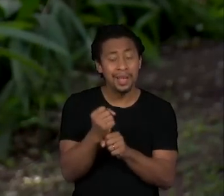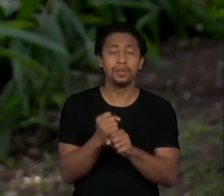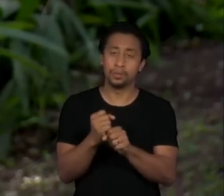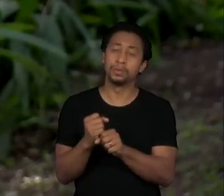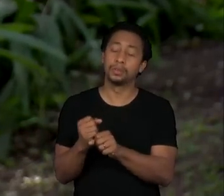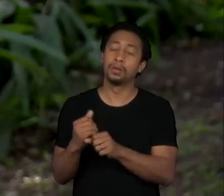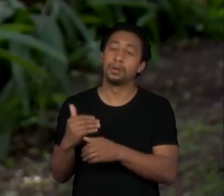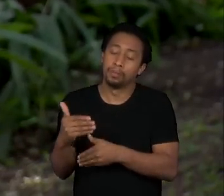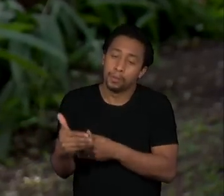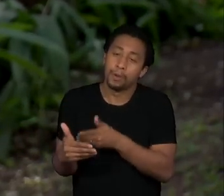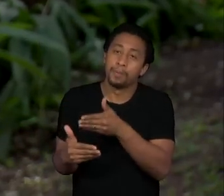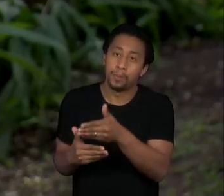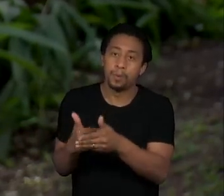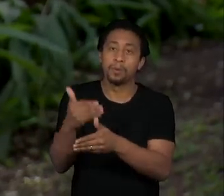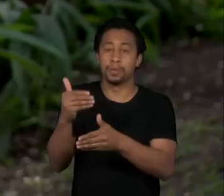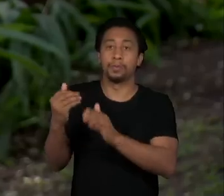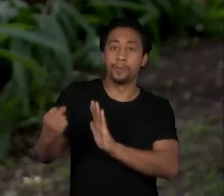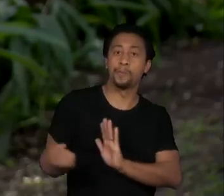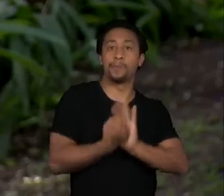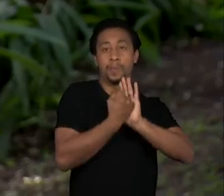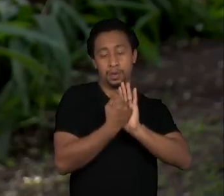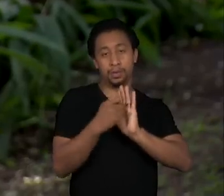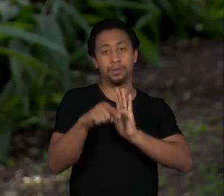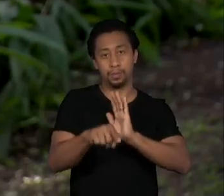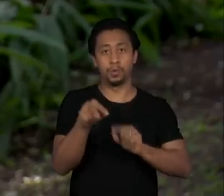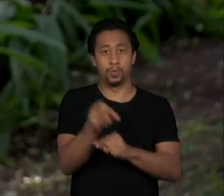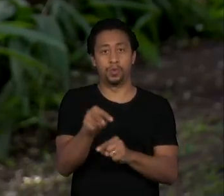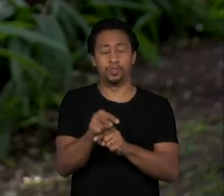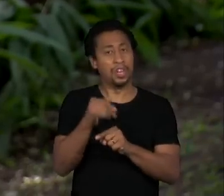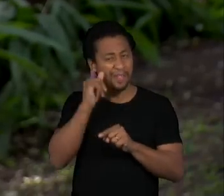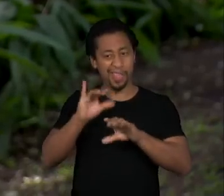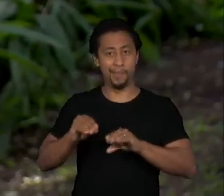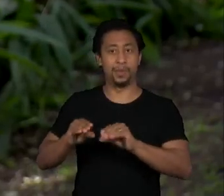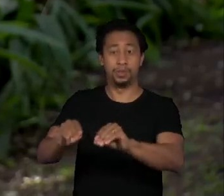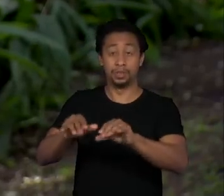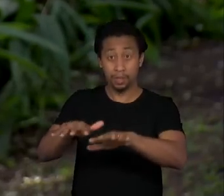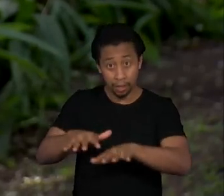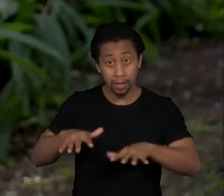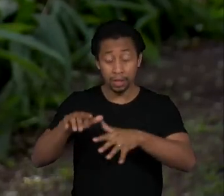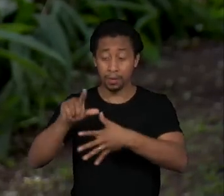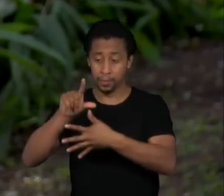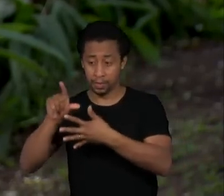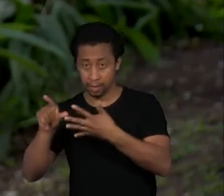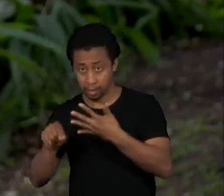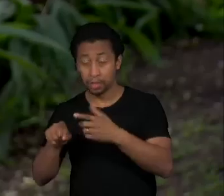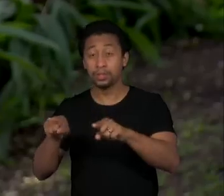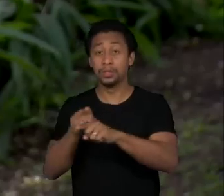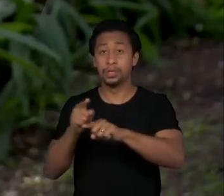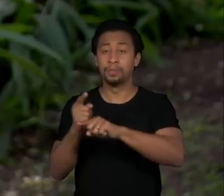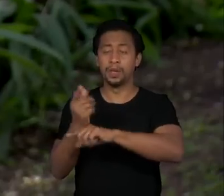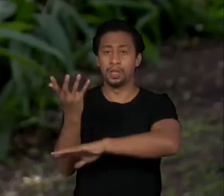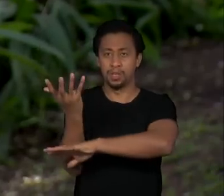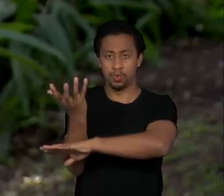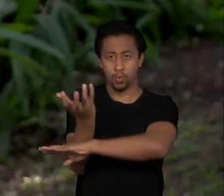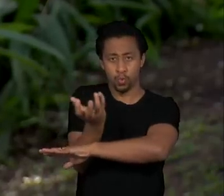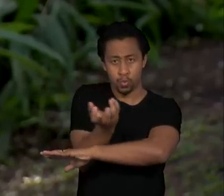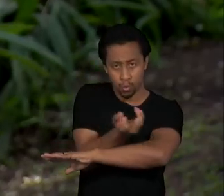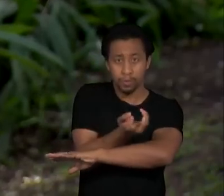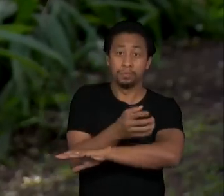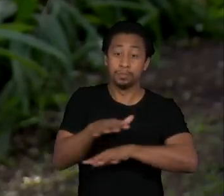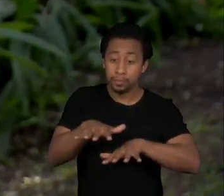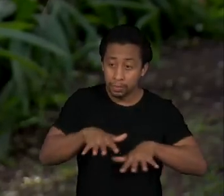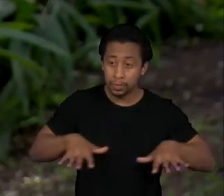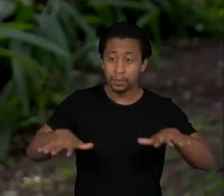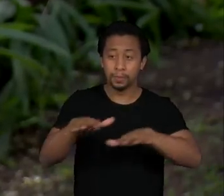garantir a conservação de fragmentos de Mata Atlântica e de Cerrado, biomas que melhoram a qualidade